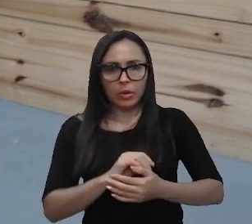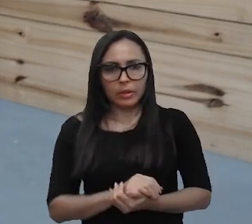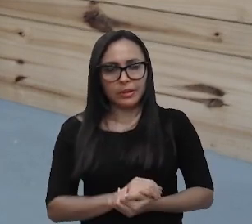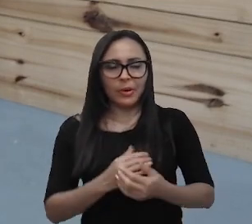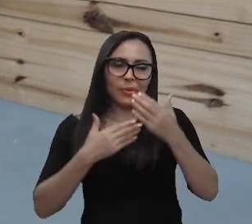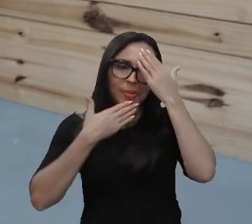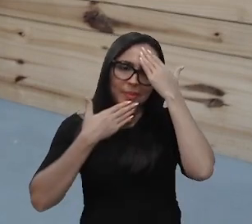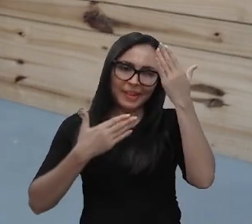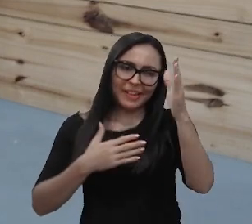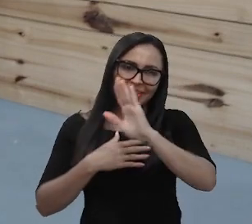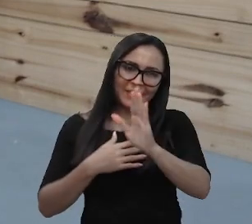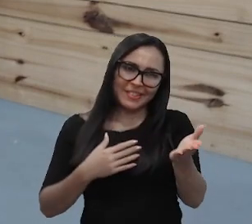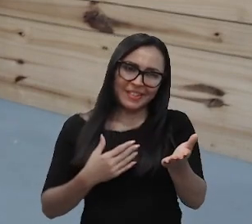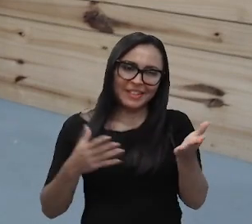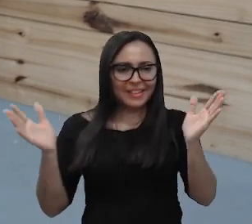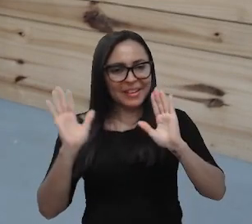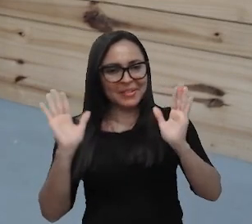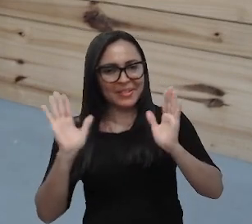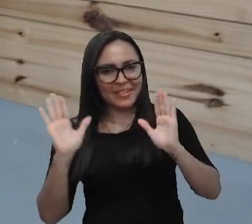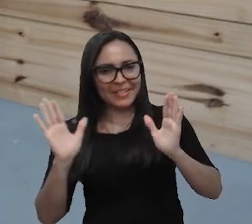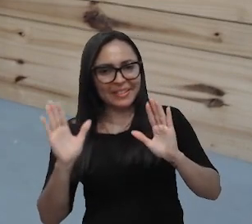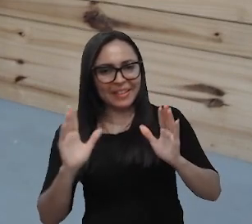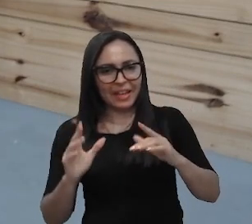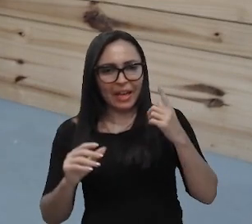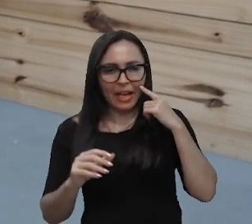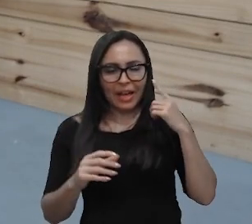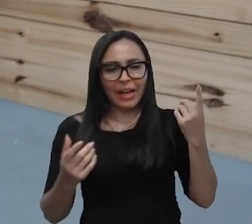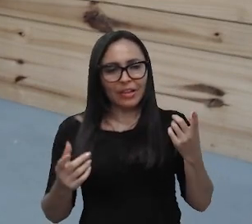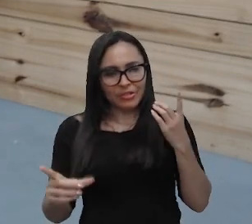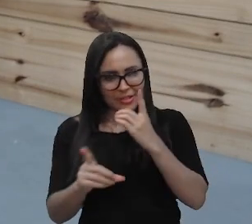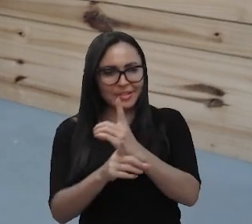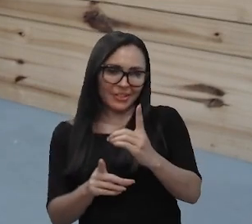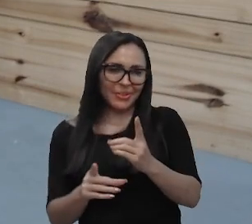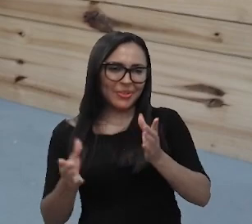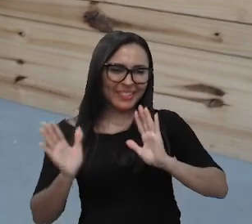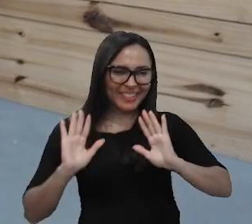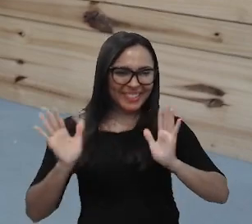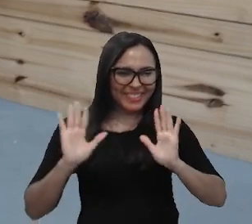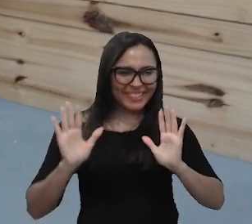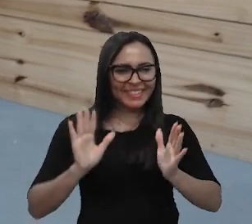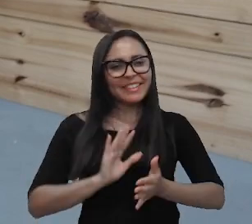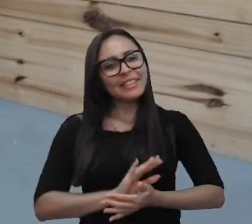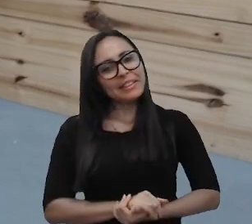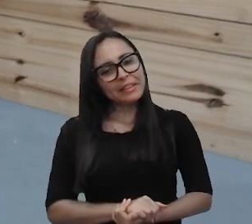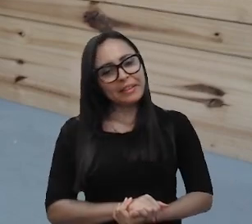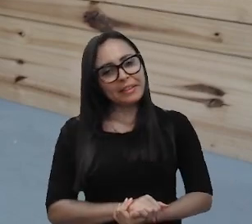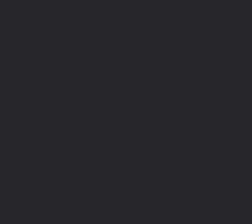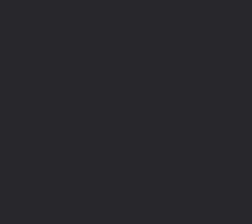obrigada, até a próxima, e a gente se encontra logo mais.